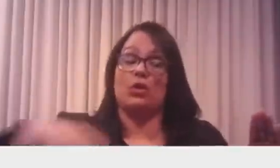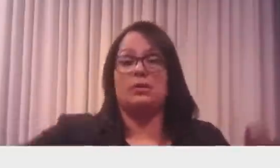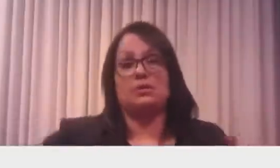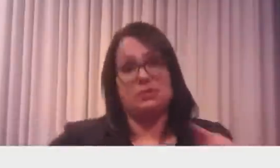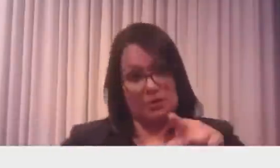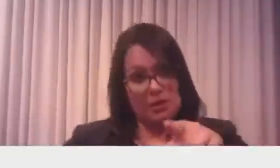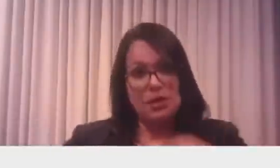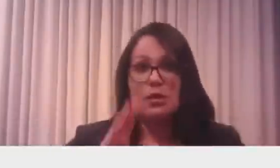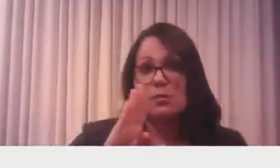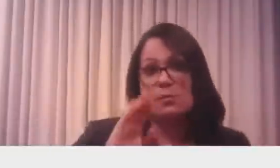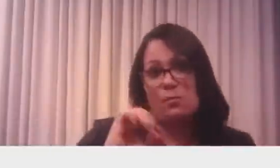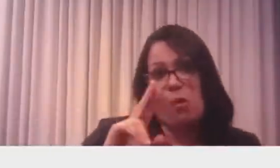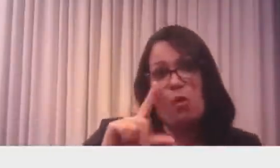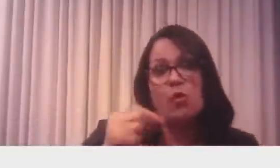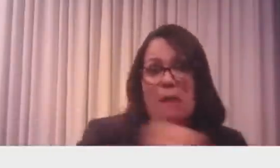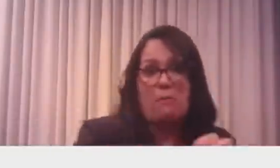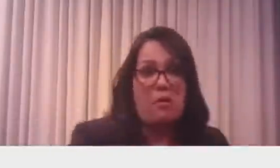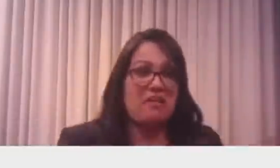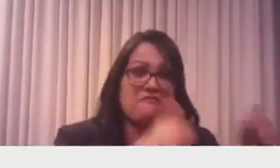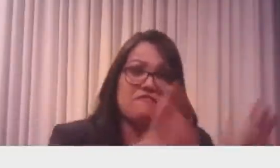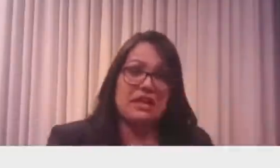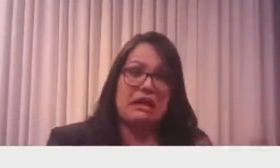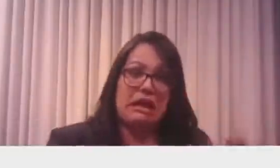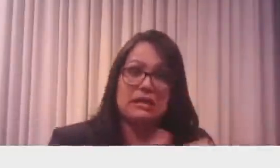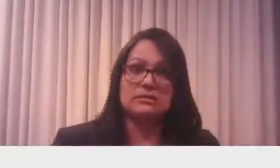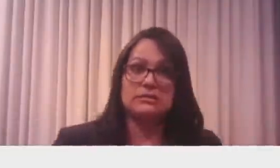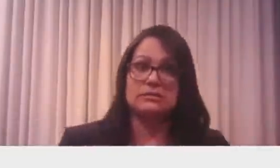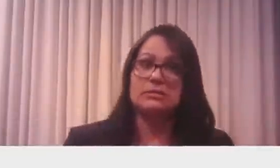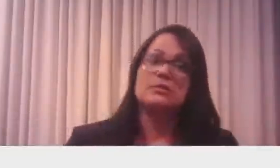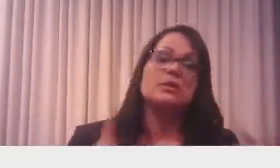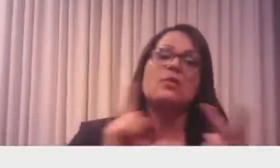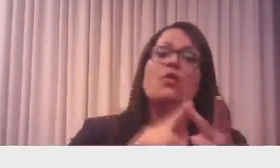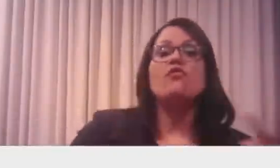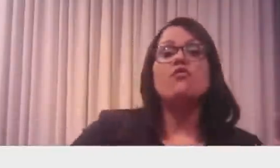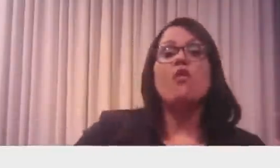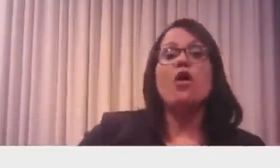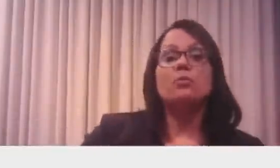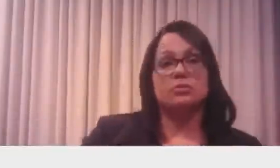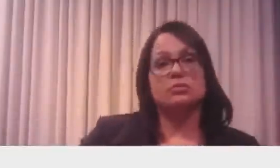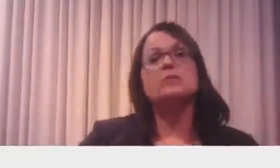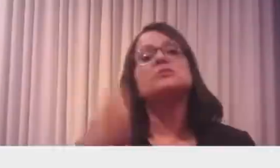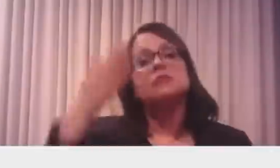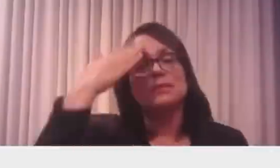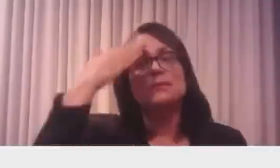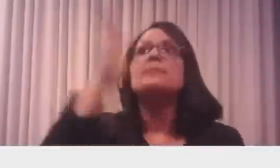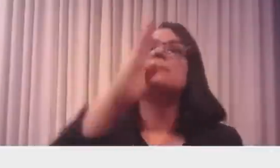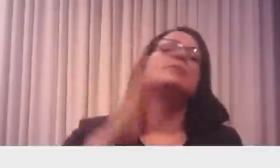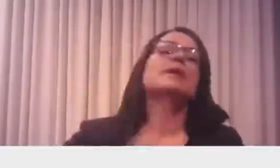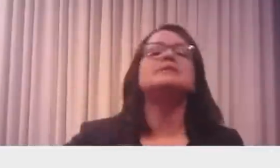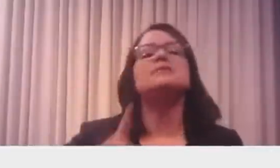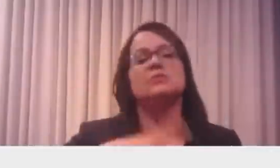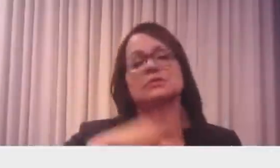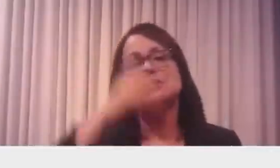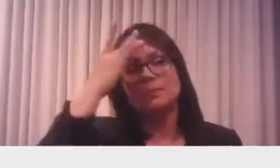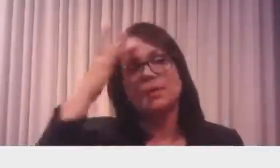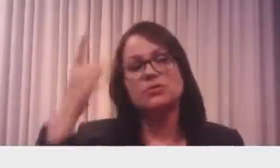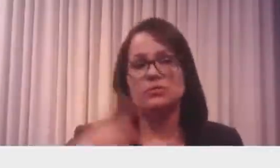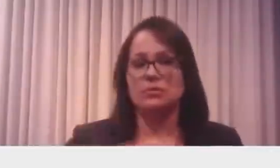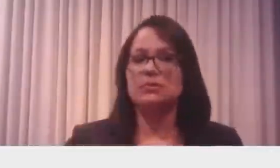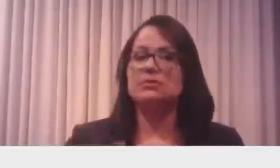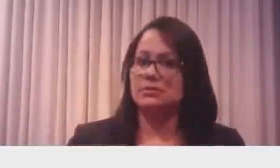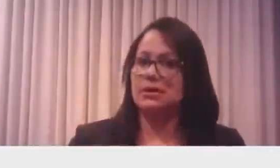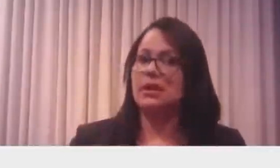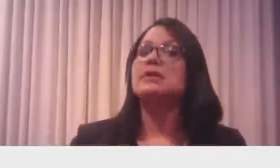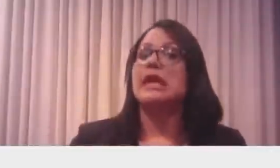Fome. E tem gente que passa fome no Brasil, tem gente que passa mal, sabe disso. Está havendo ainda uma inflação nos